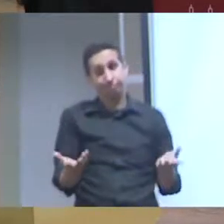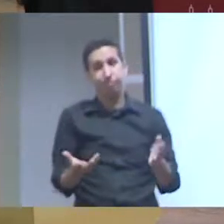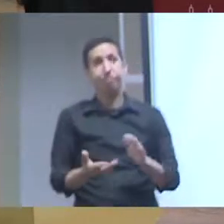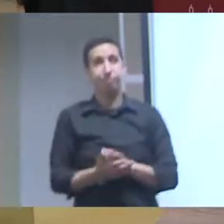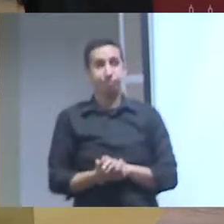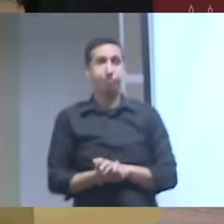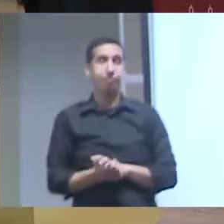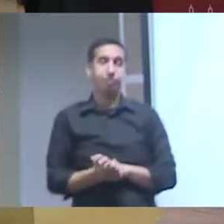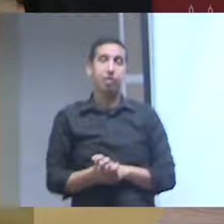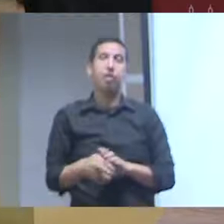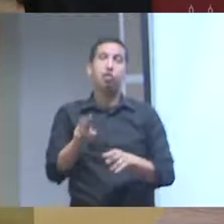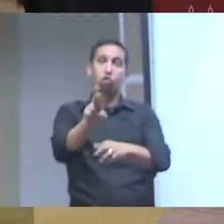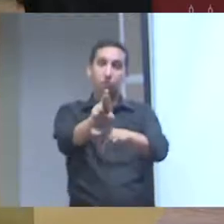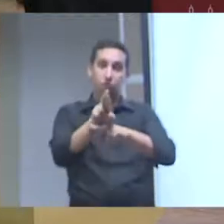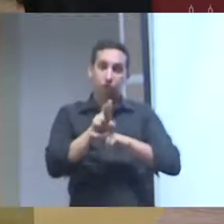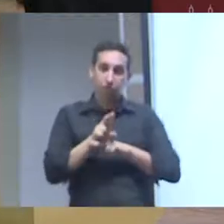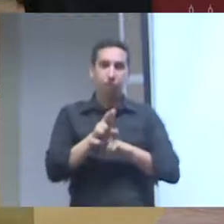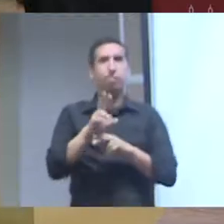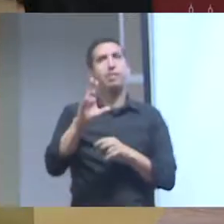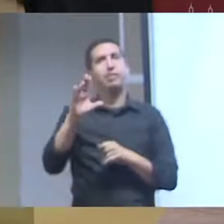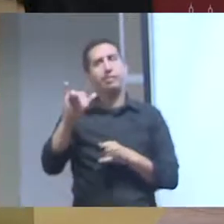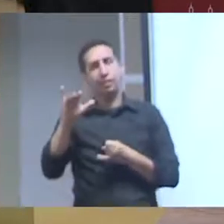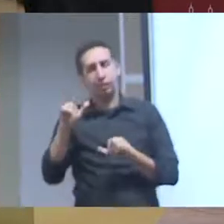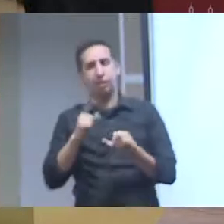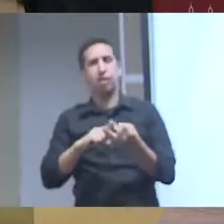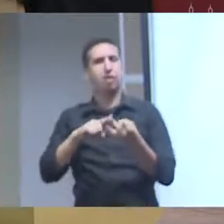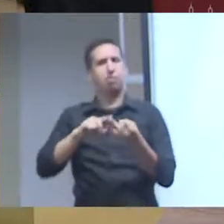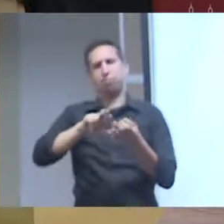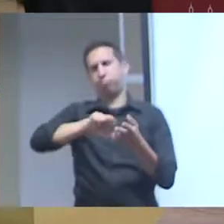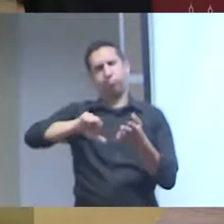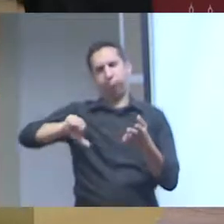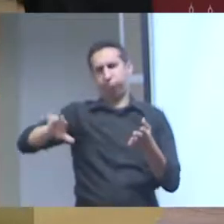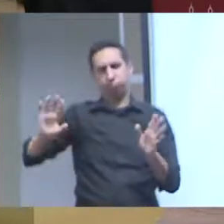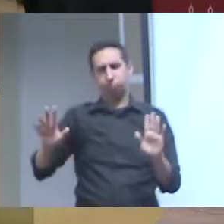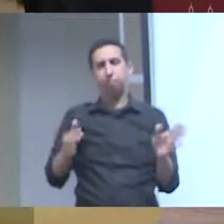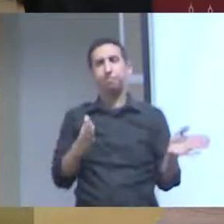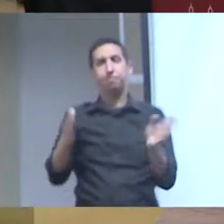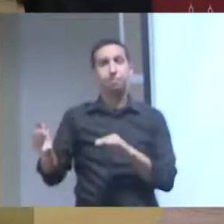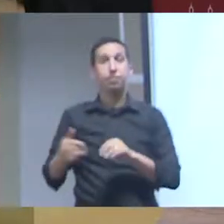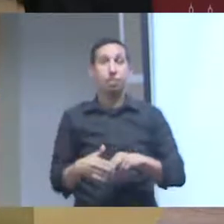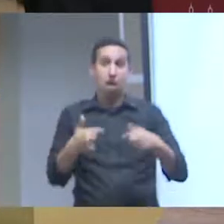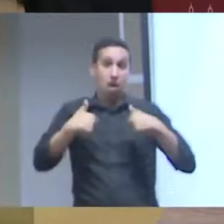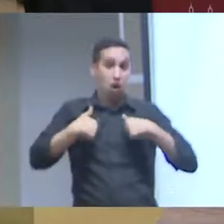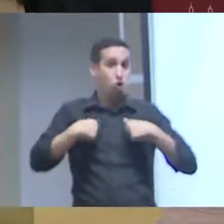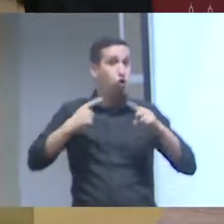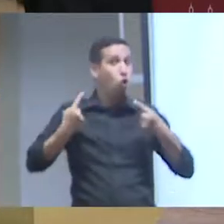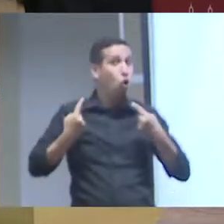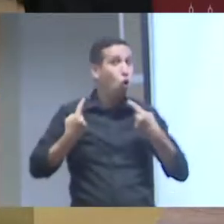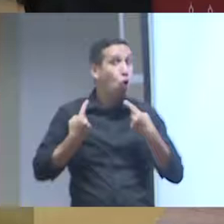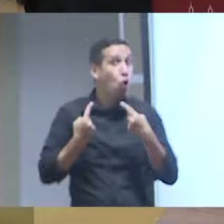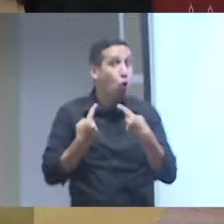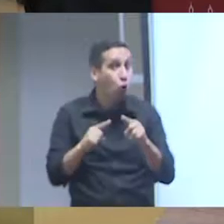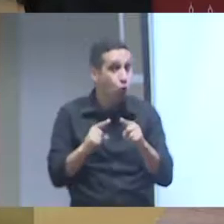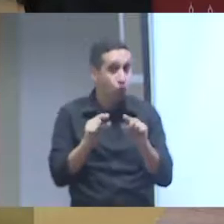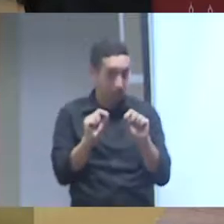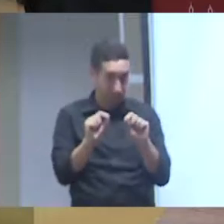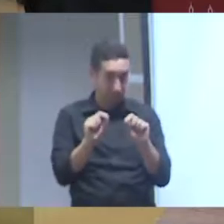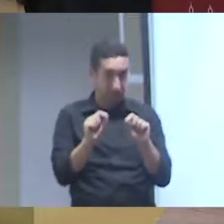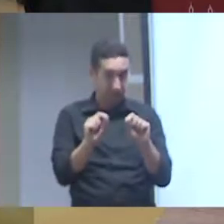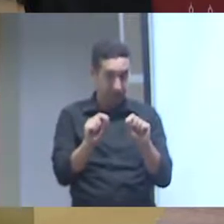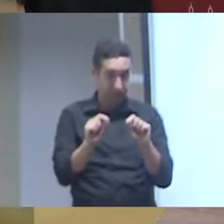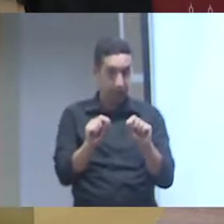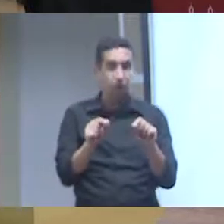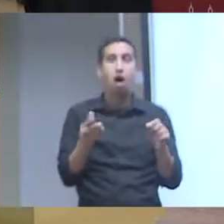como distribuição de recursos para a ciência etc. então assim eu sou contra pelo